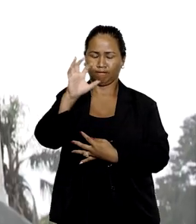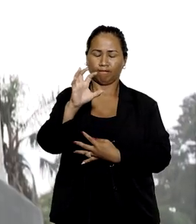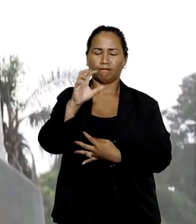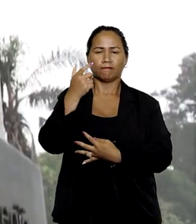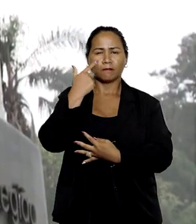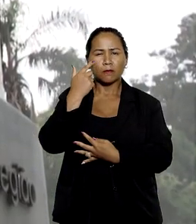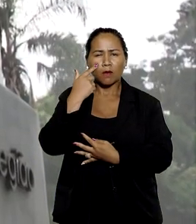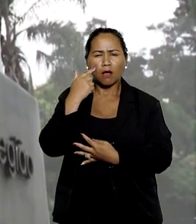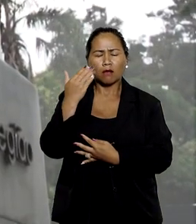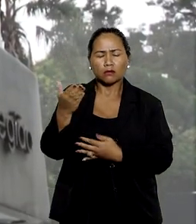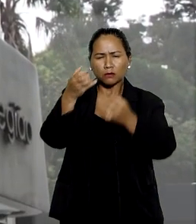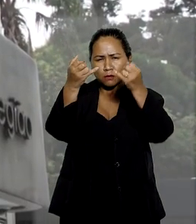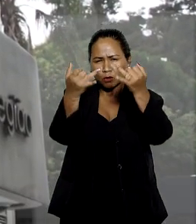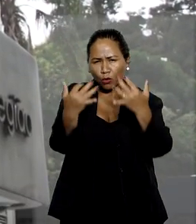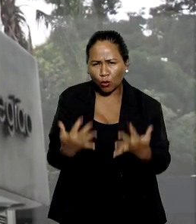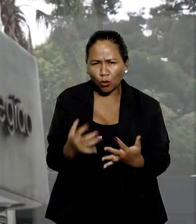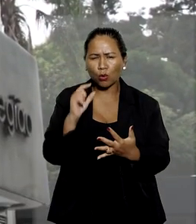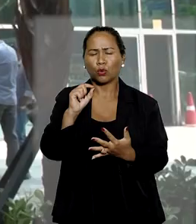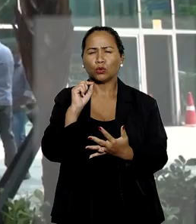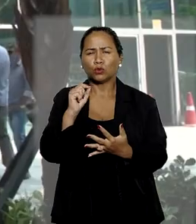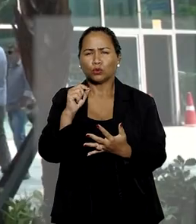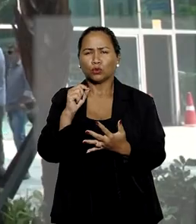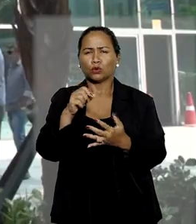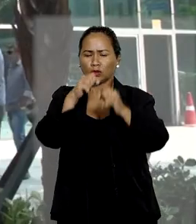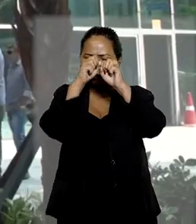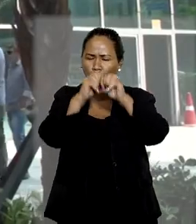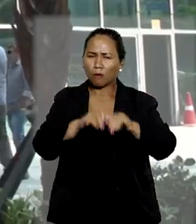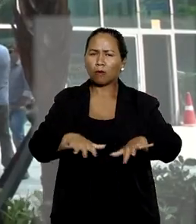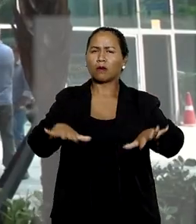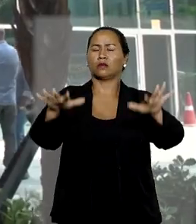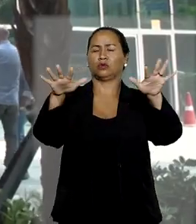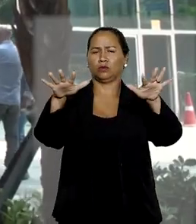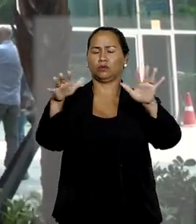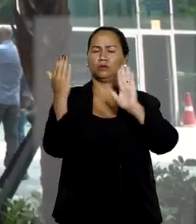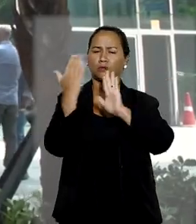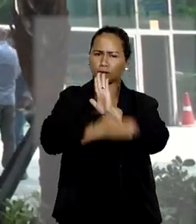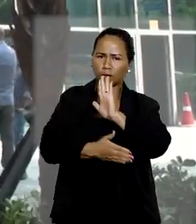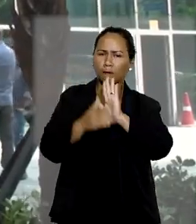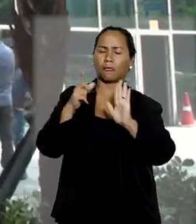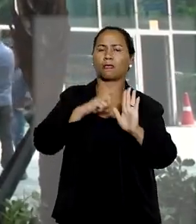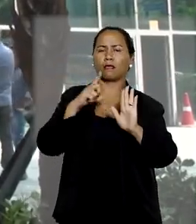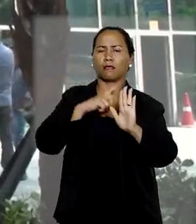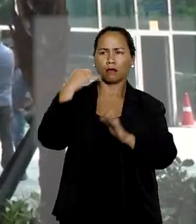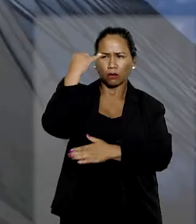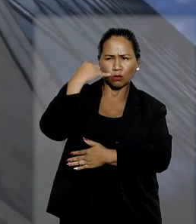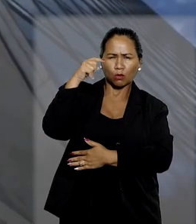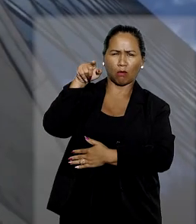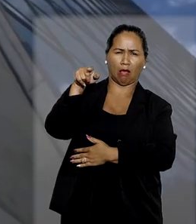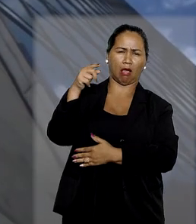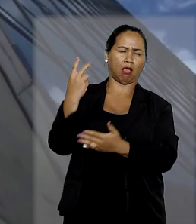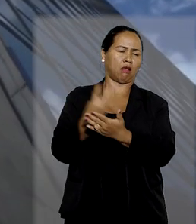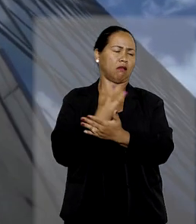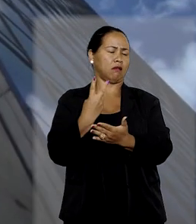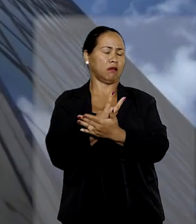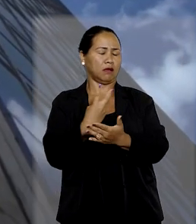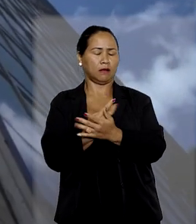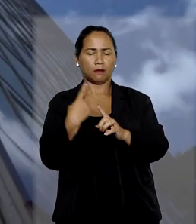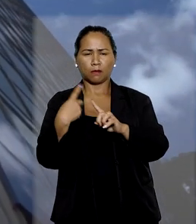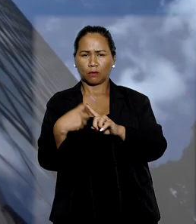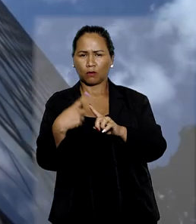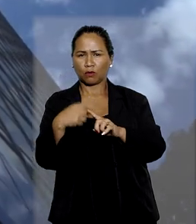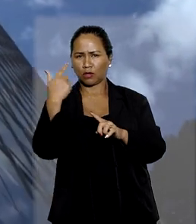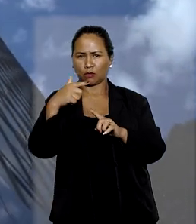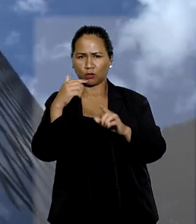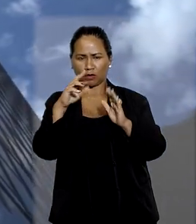defesa argumentou que o compartilhamento espontâneo das provas com autoridades espanholas teria sido ilegal por